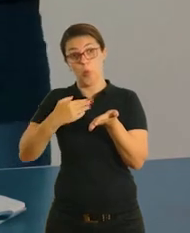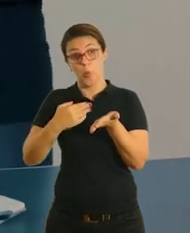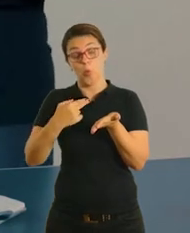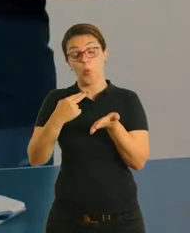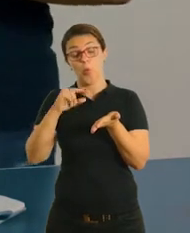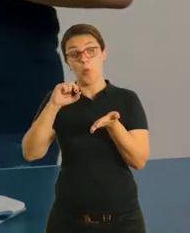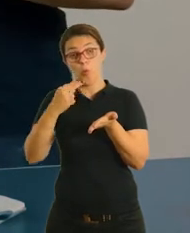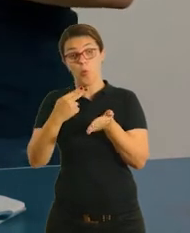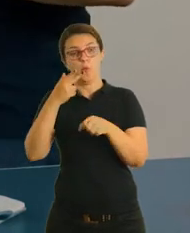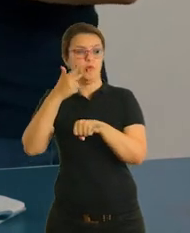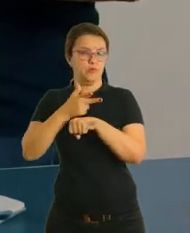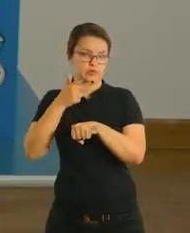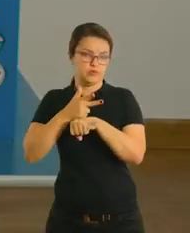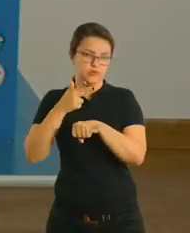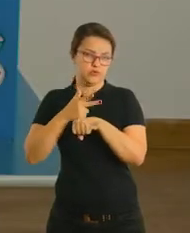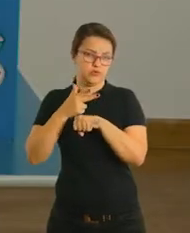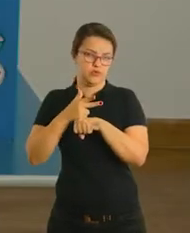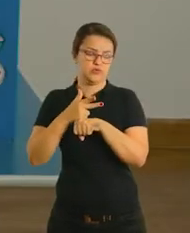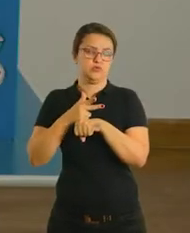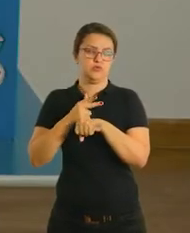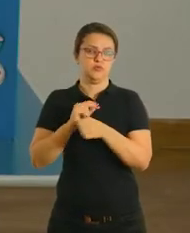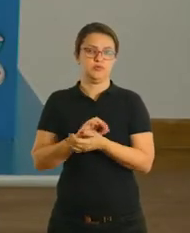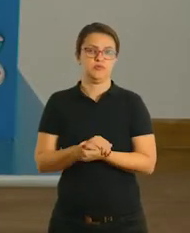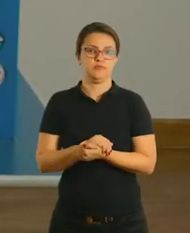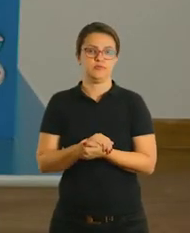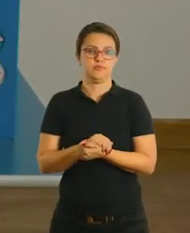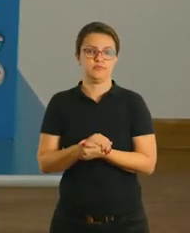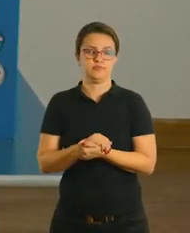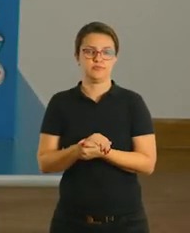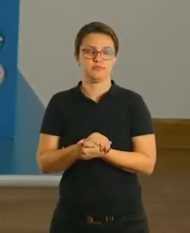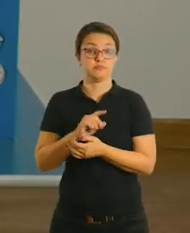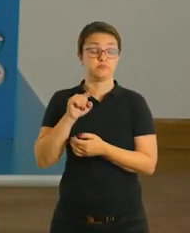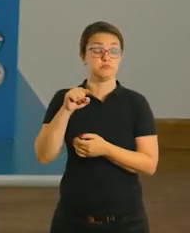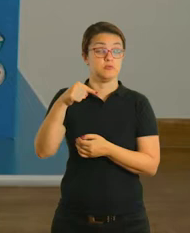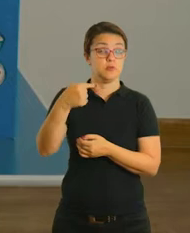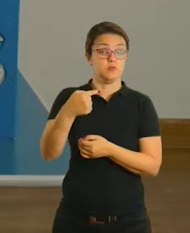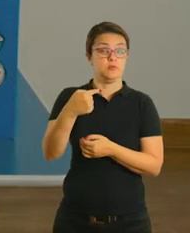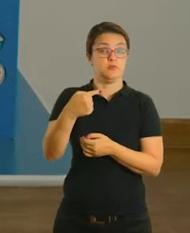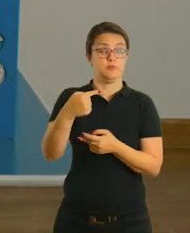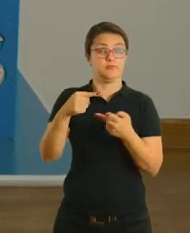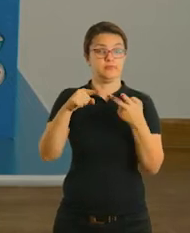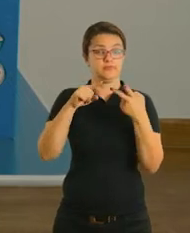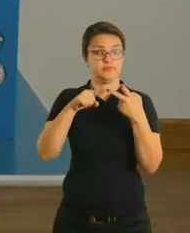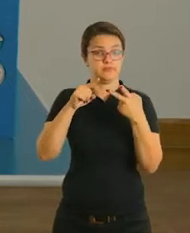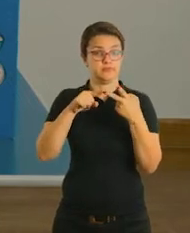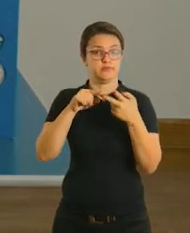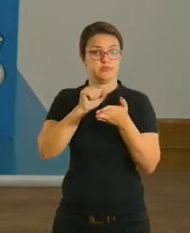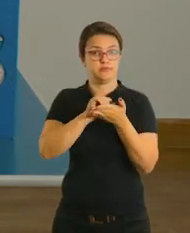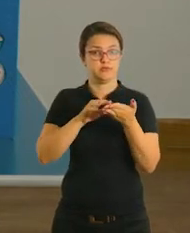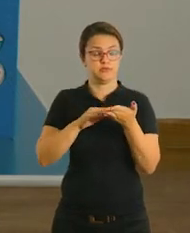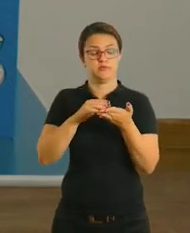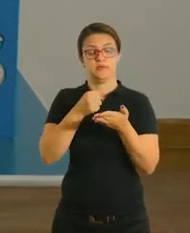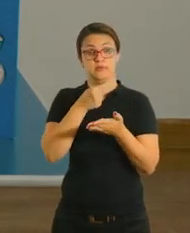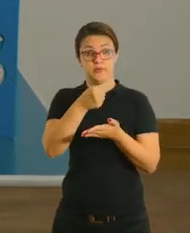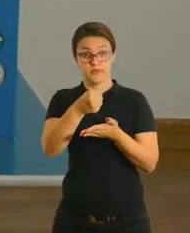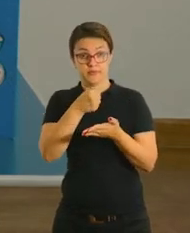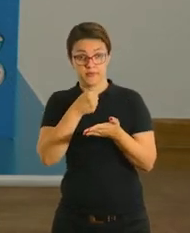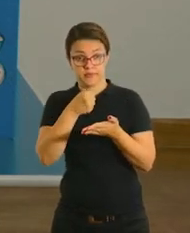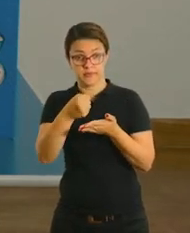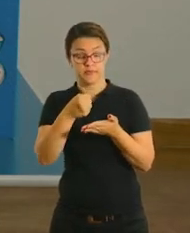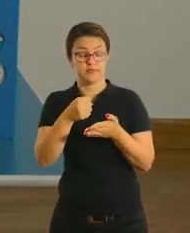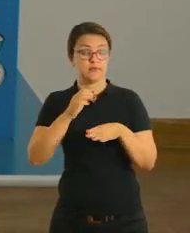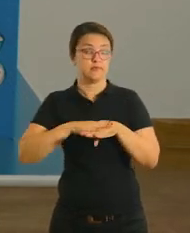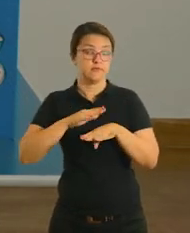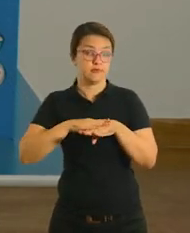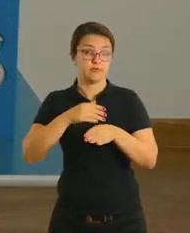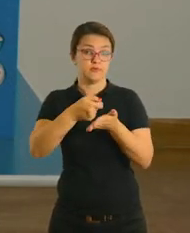por vídeo, tá bom? Na atividade 2, após a entrevista, você vai produzir um texto sobre a pessoa que